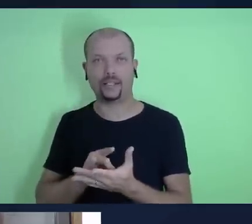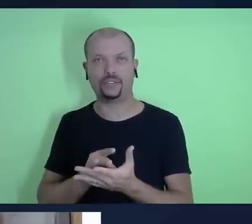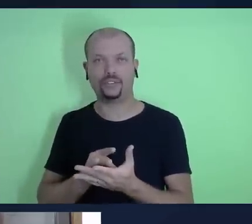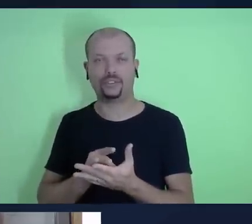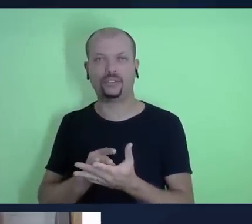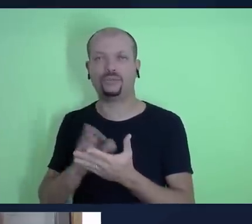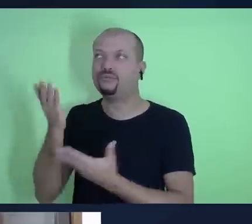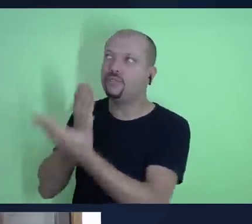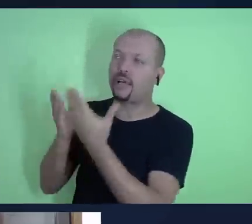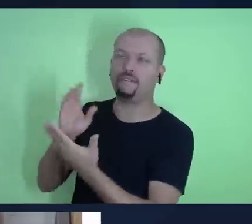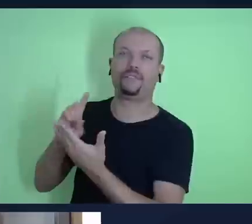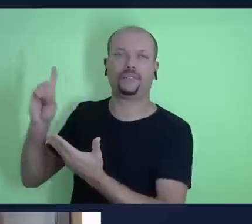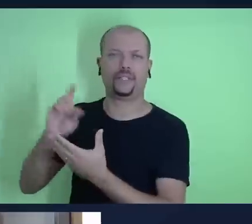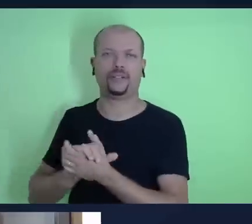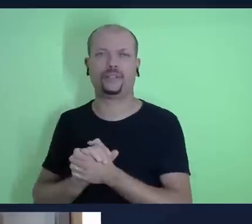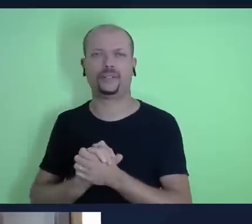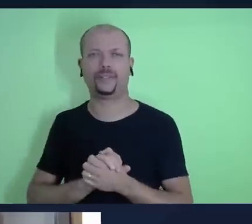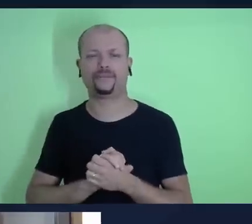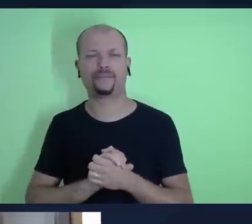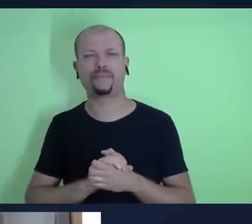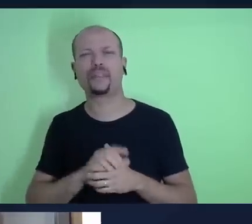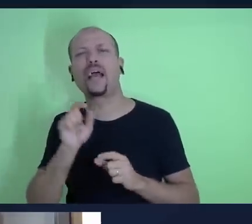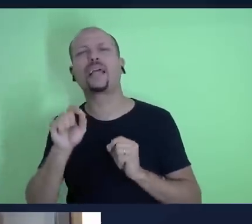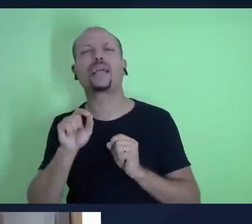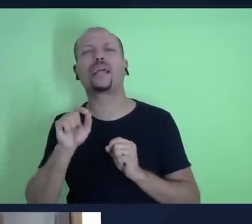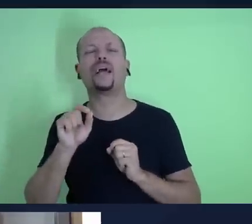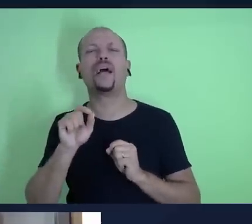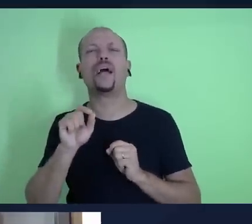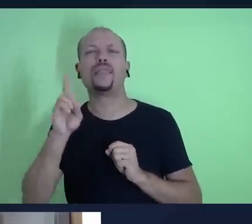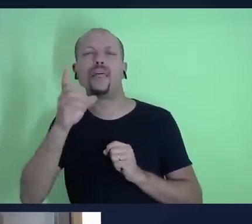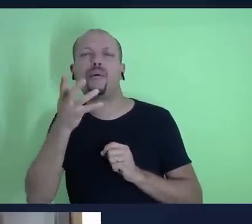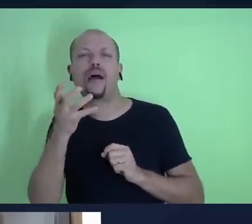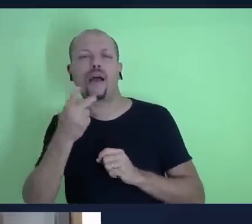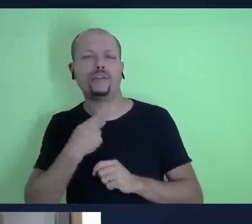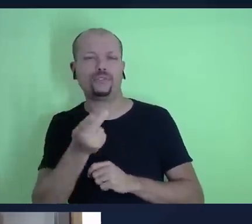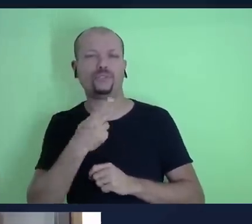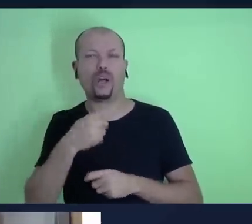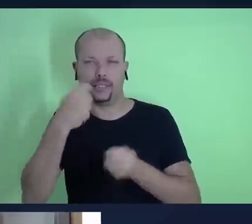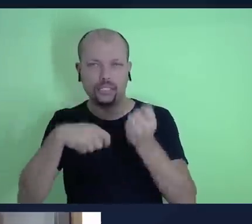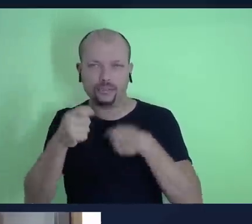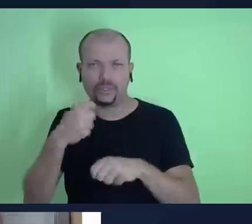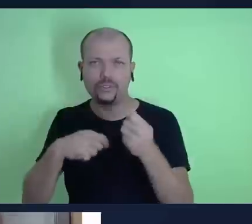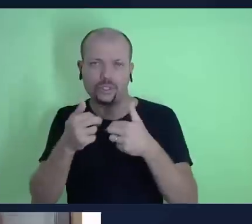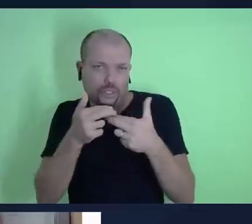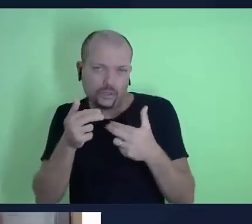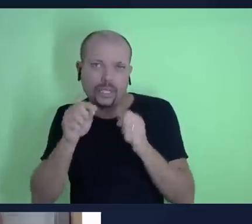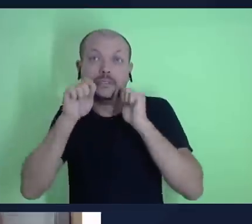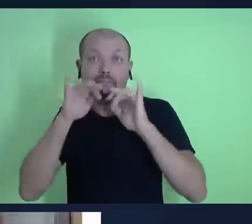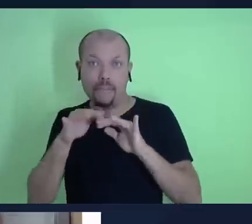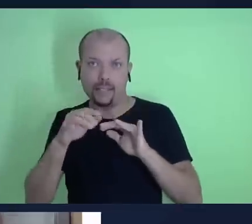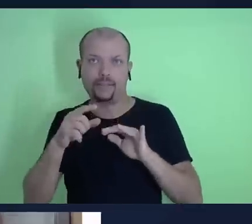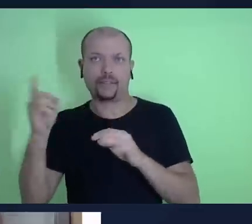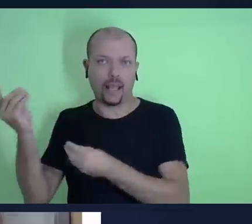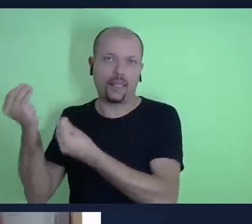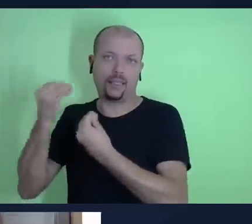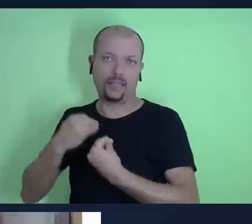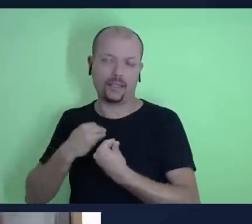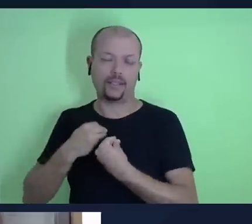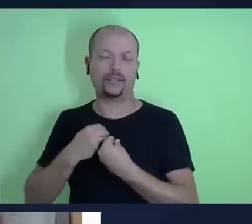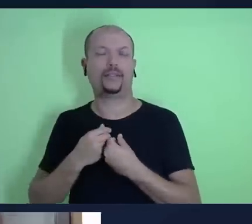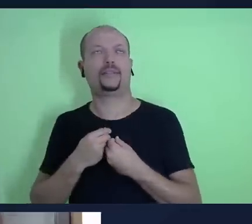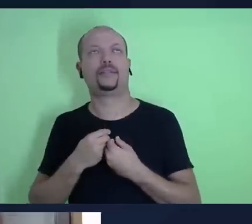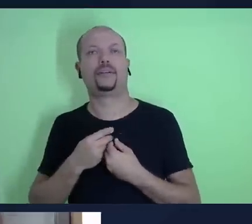que tipo de pessoas Deus espera que nós como administradores das suas bênçãos sejamos